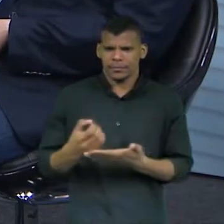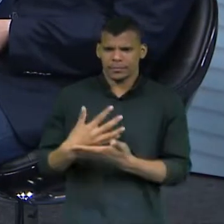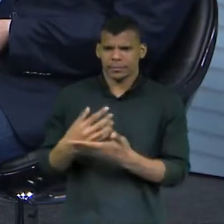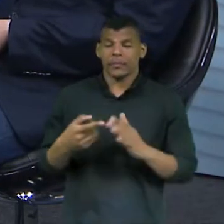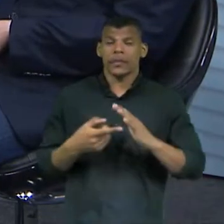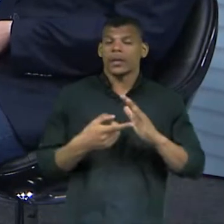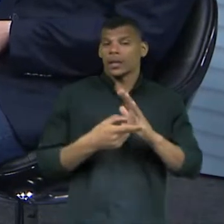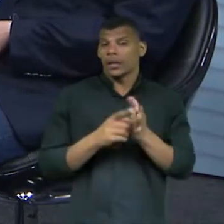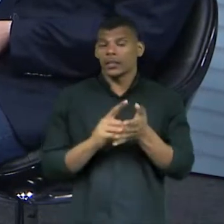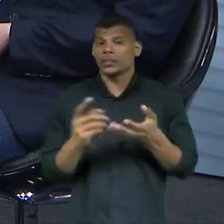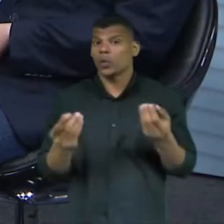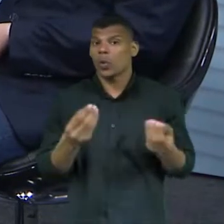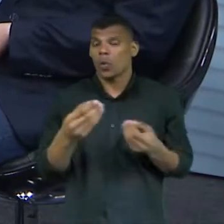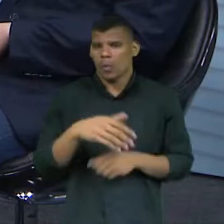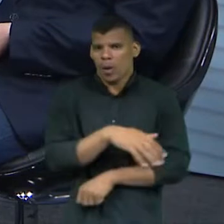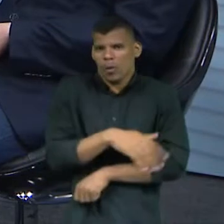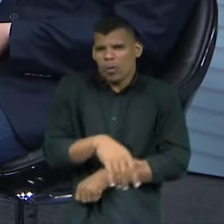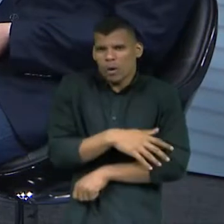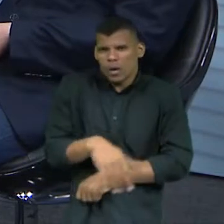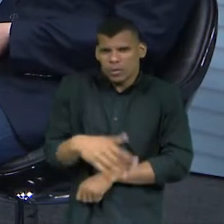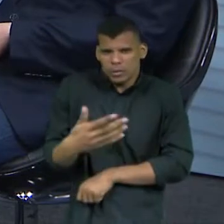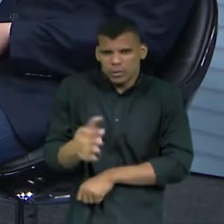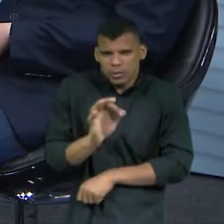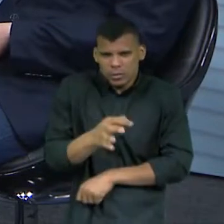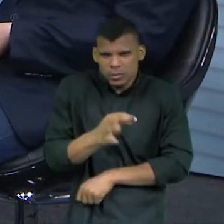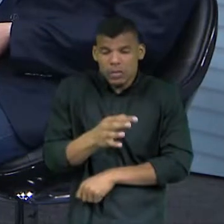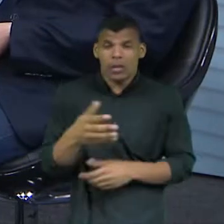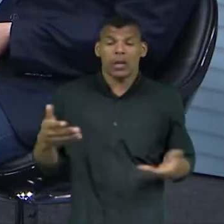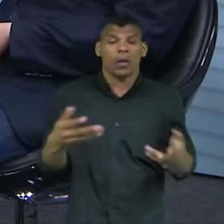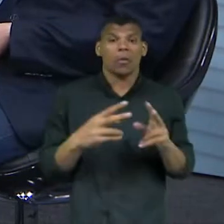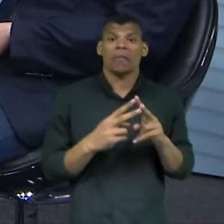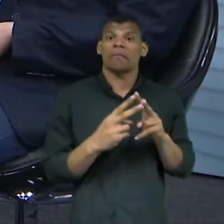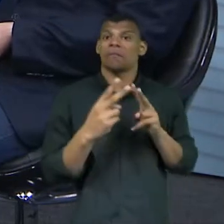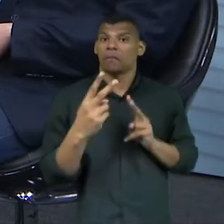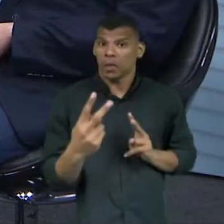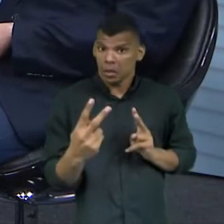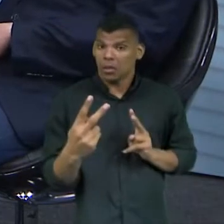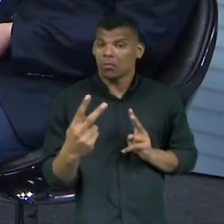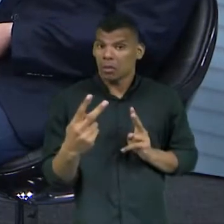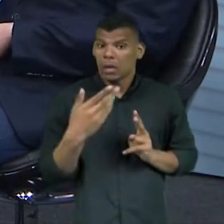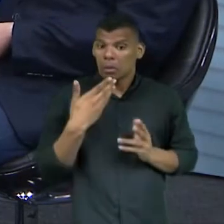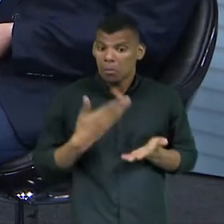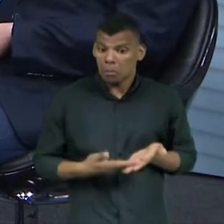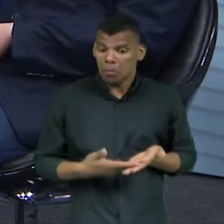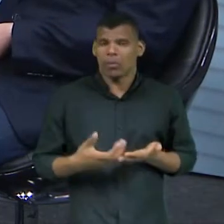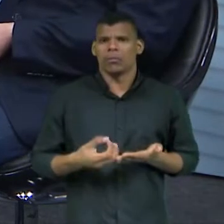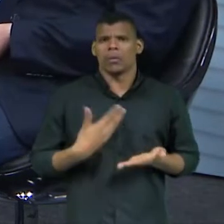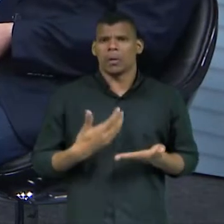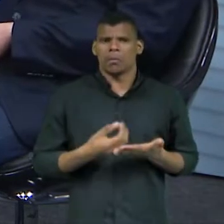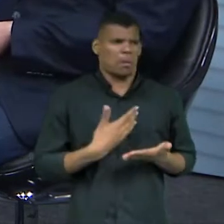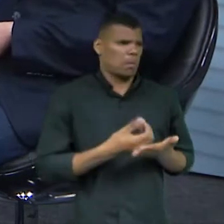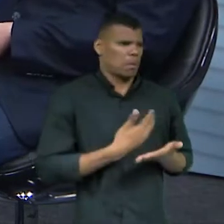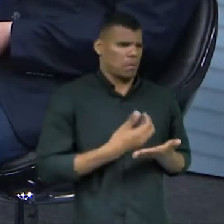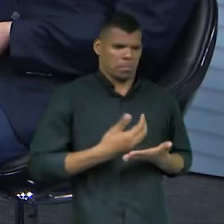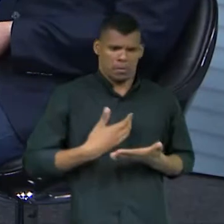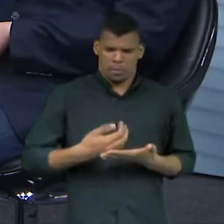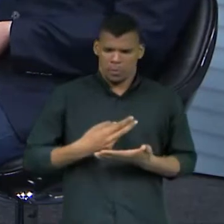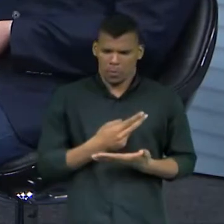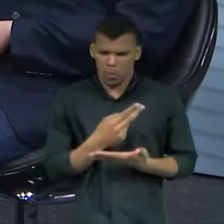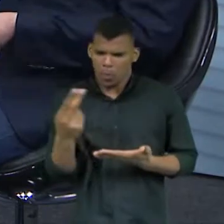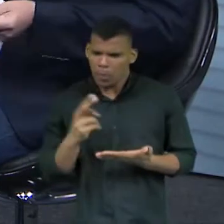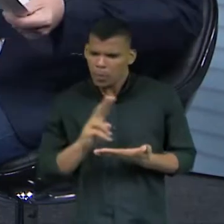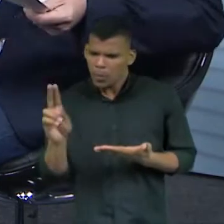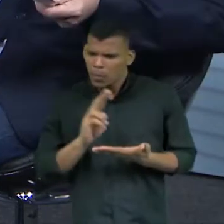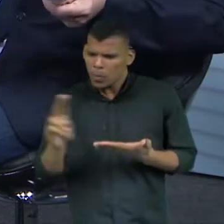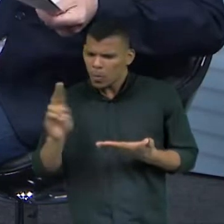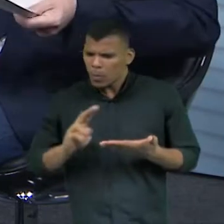na rua hoje é digital. A campanha é digital hoje, pelas redes sociais, pelo WhatsApp. Eu comecei a receber mais de 50 santinhos. E a gente fica olhando. É